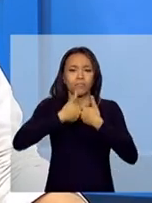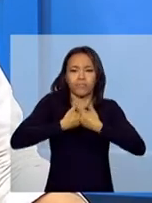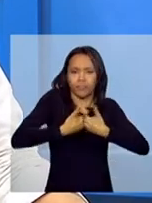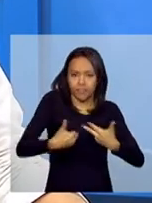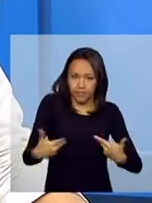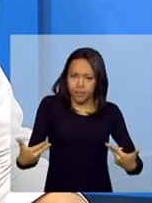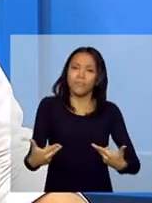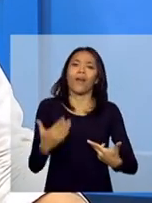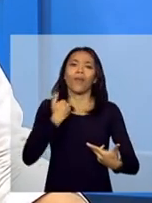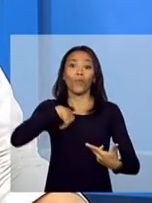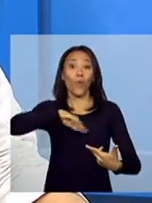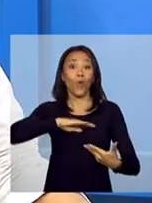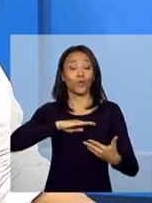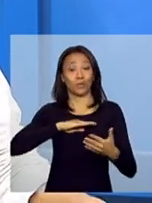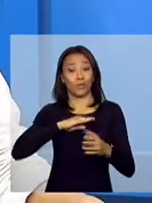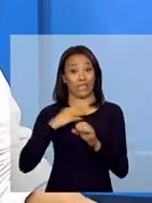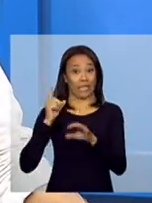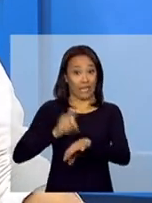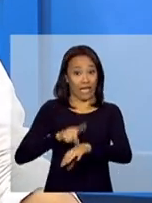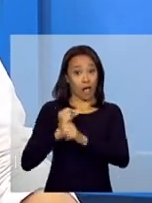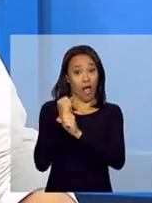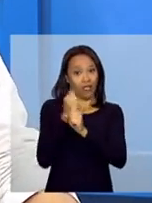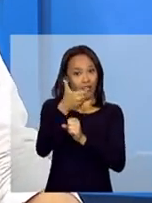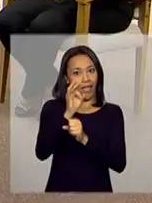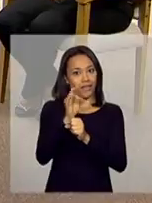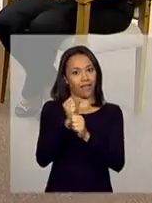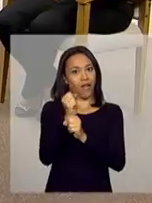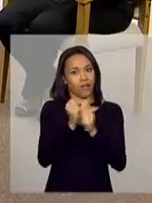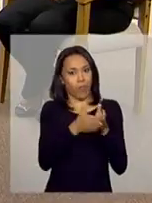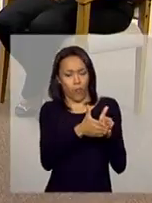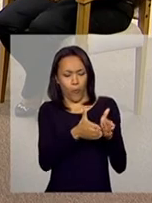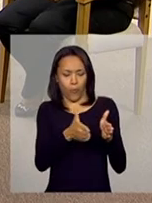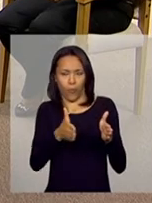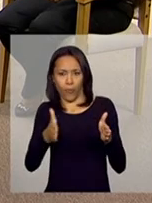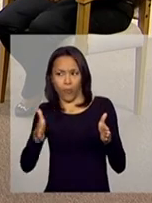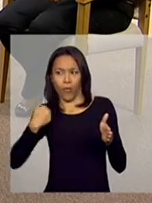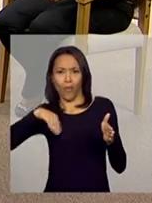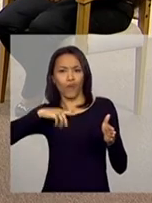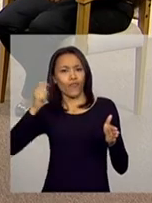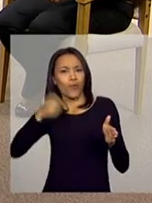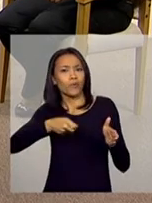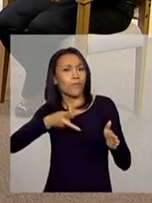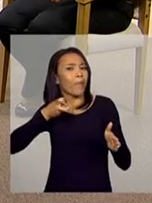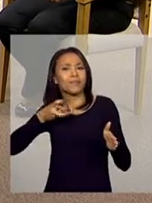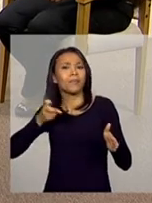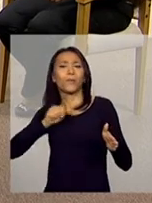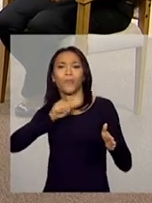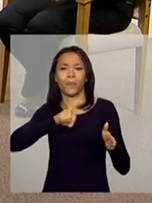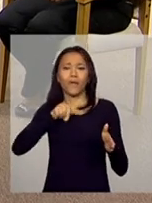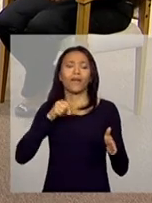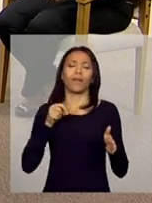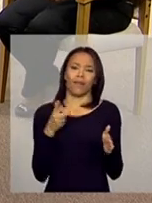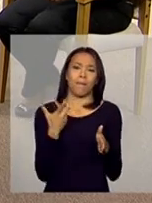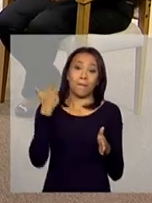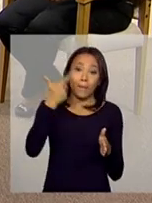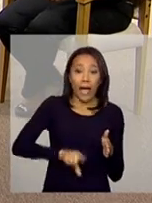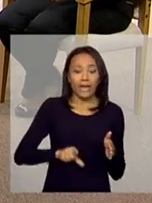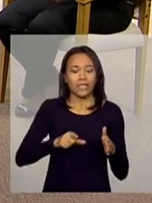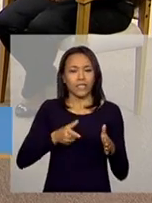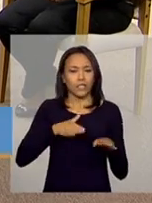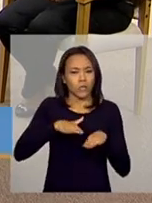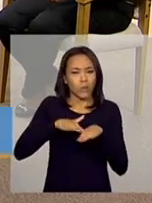a nossa trajetória nesses 10 anos. E, nesses 10 anos, a gente pôde perceber que é necessário aumentar mais esse diálogo